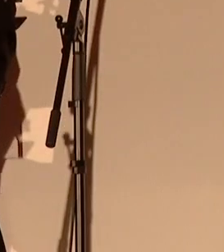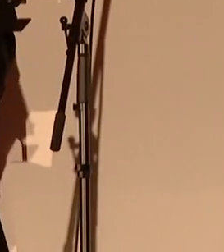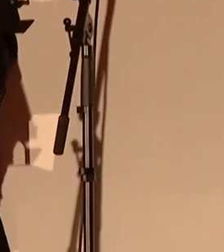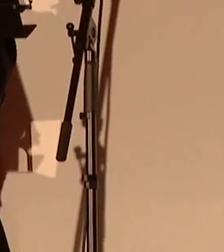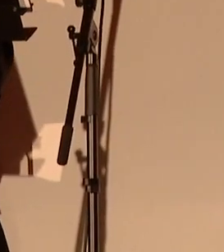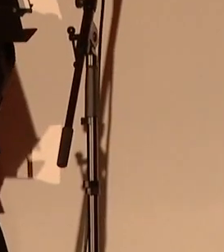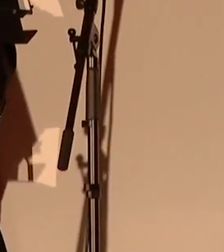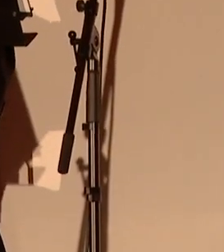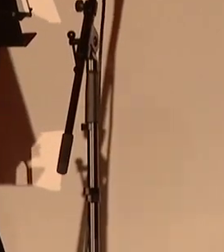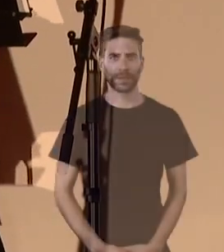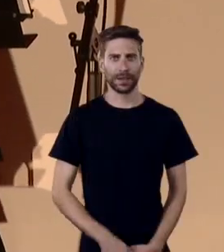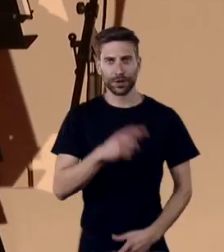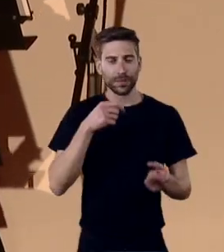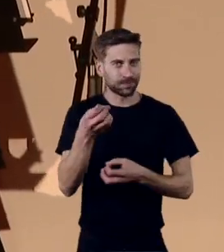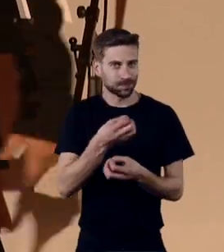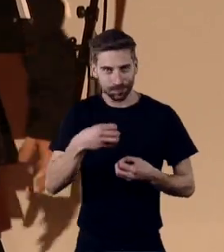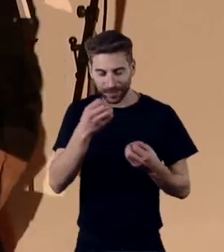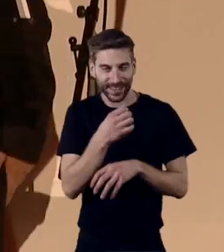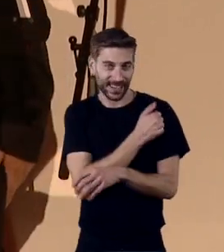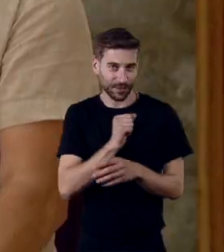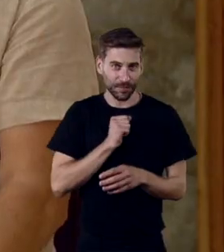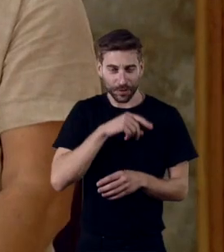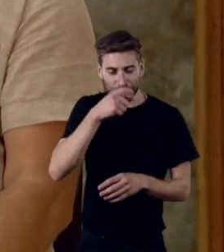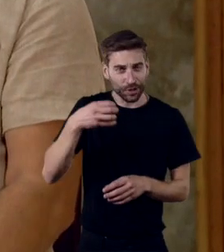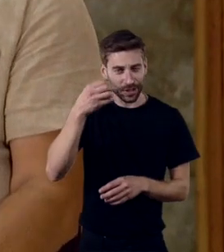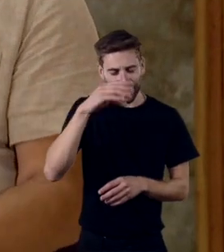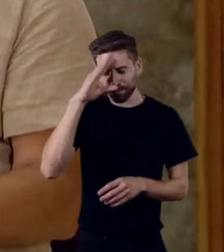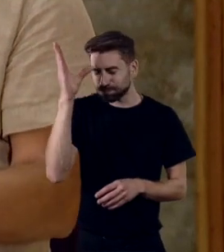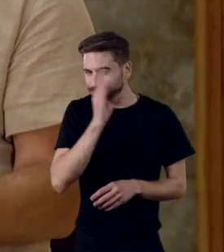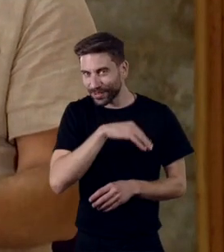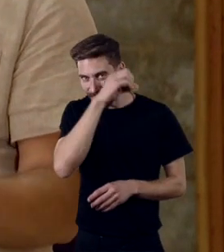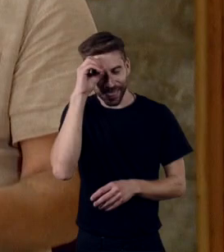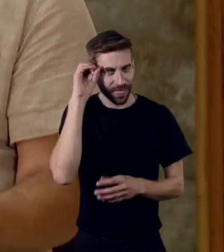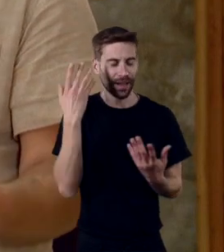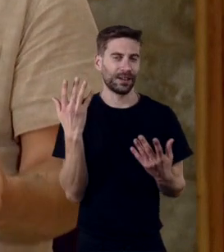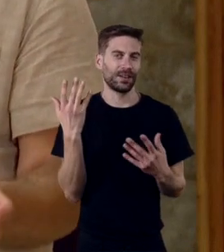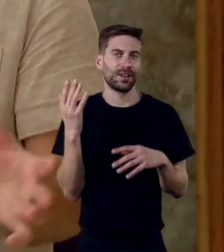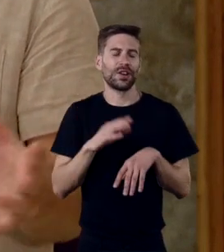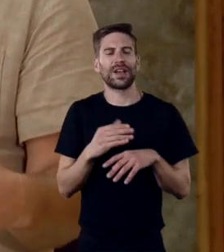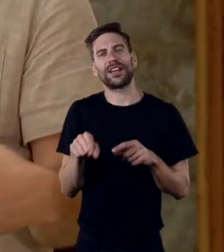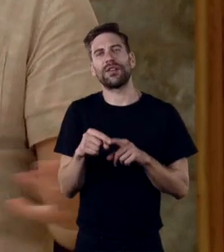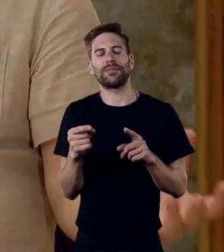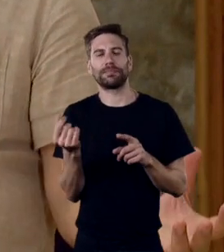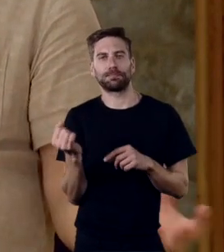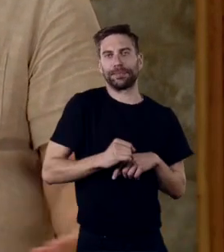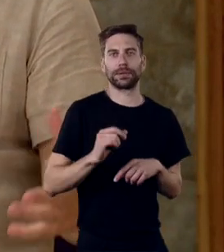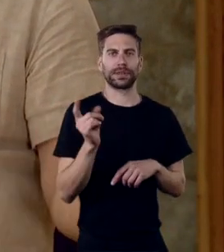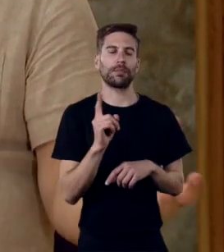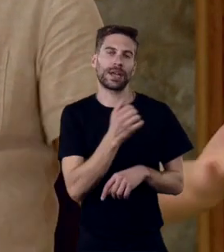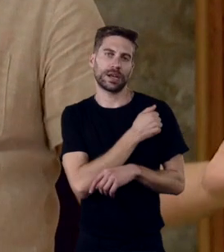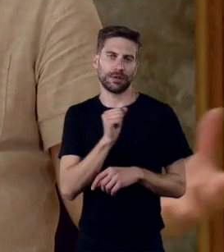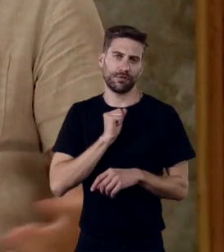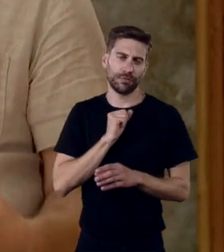Ninguém sabia, até na minha casa ninguém sabia porque eu fazia isto. Não era a revelia, mas na minha casa nós éramos